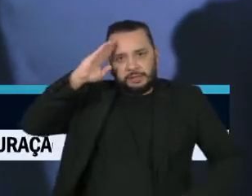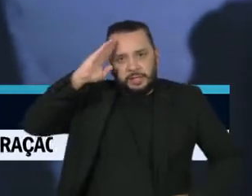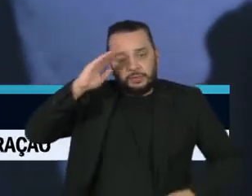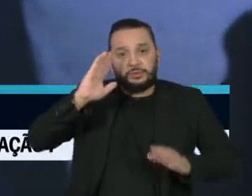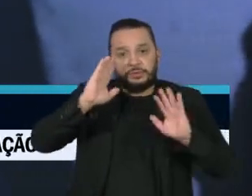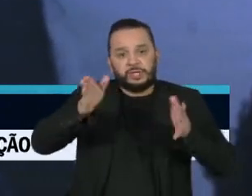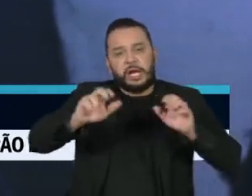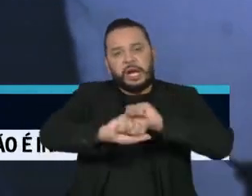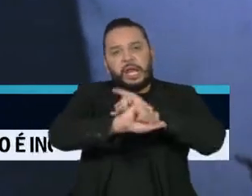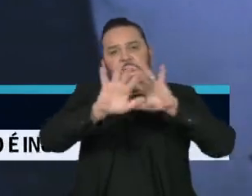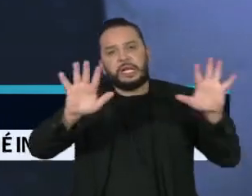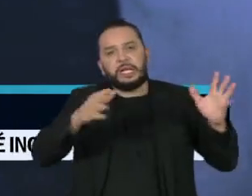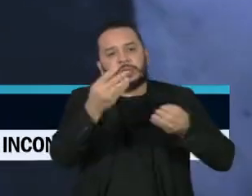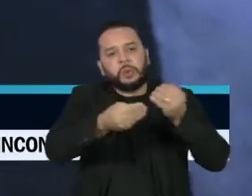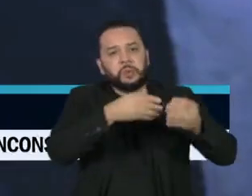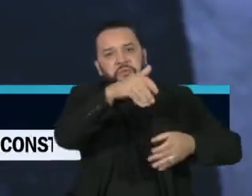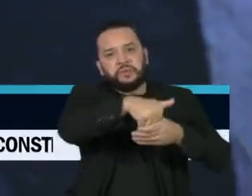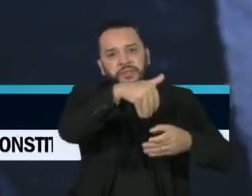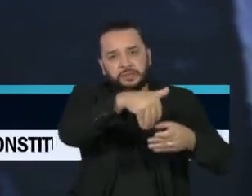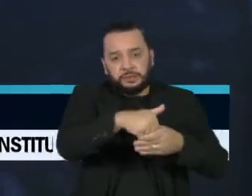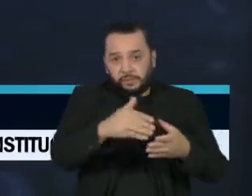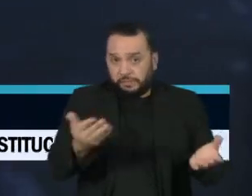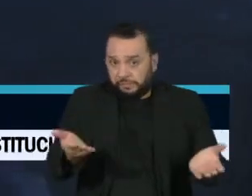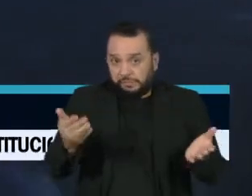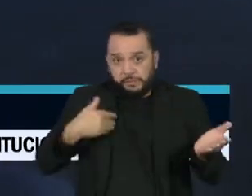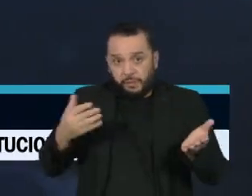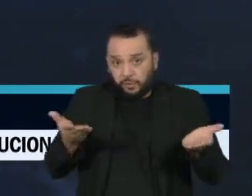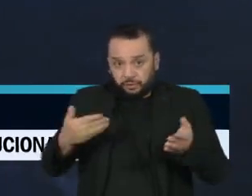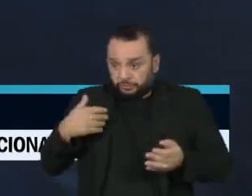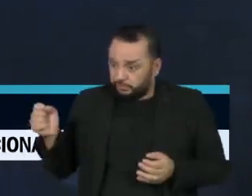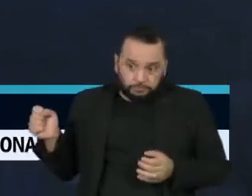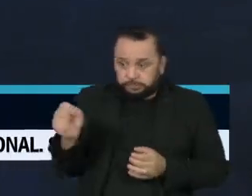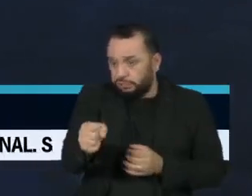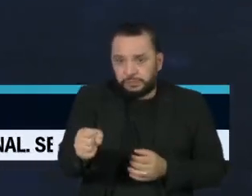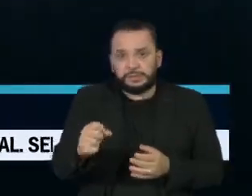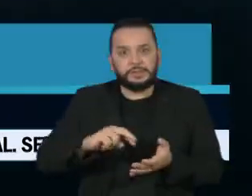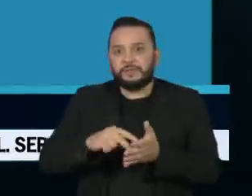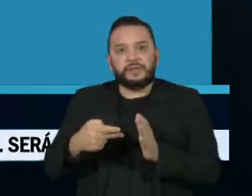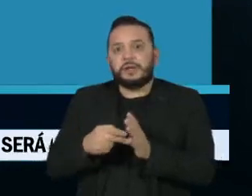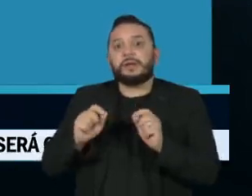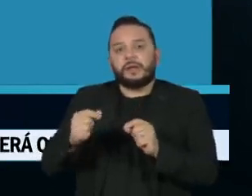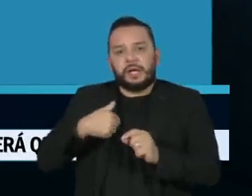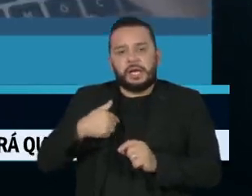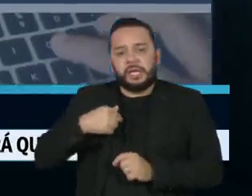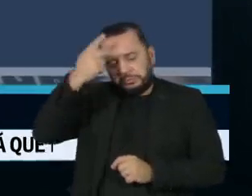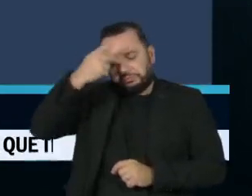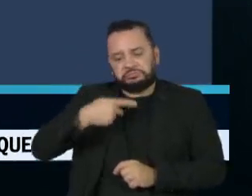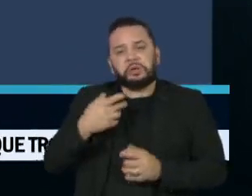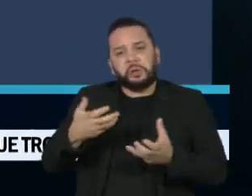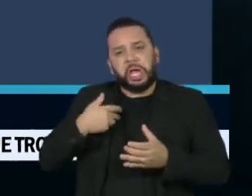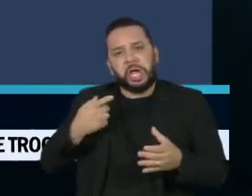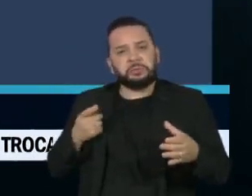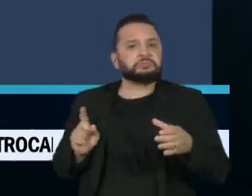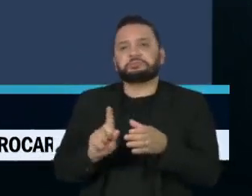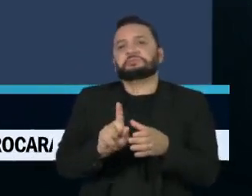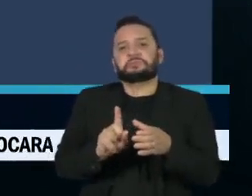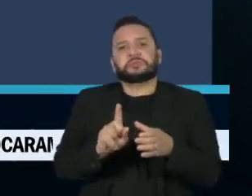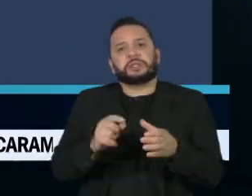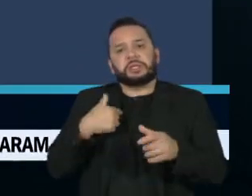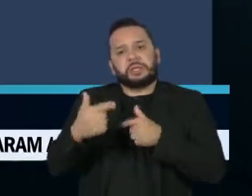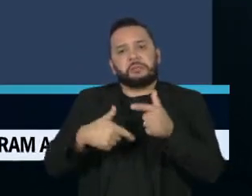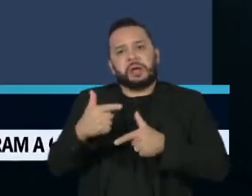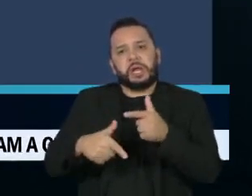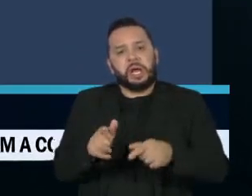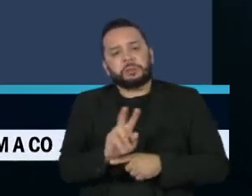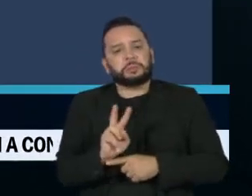ocupado hoje por um general. O ato foi visto como uma autonomeação ao cargo. O documento foi encaminhado ao TSE no dia